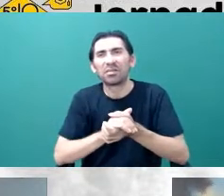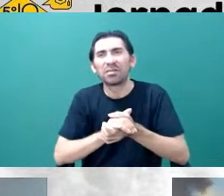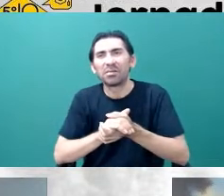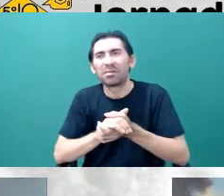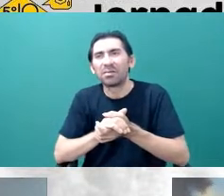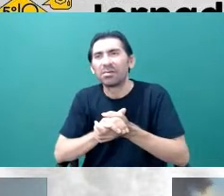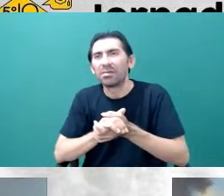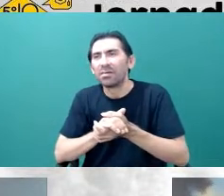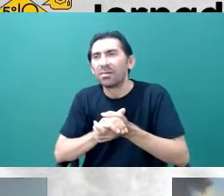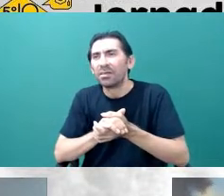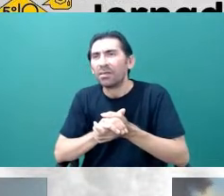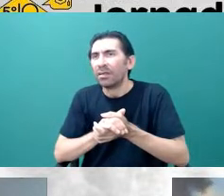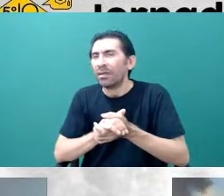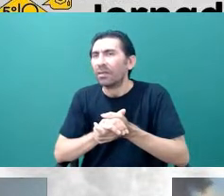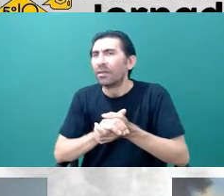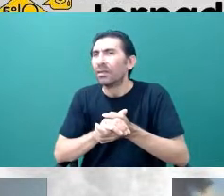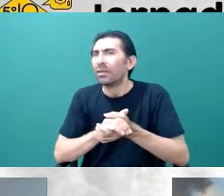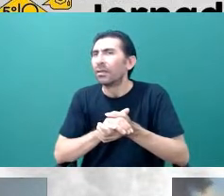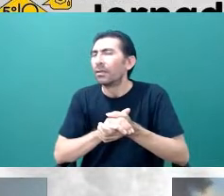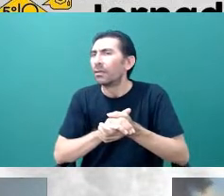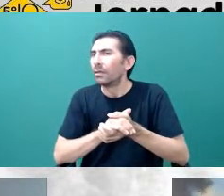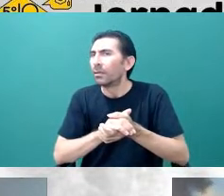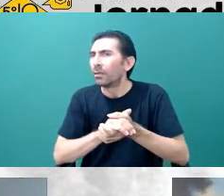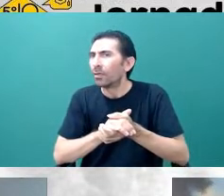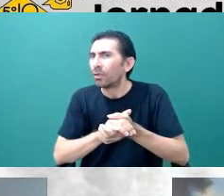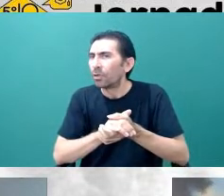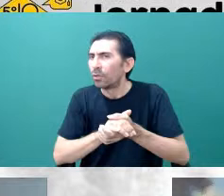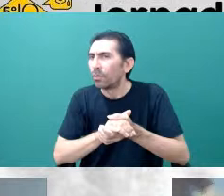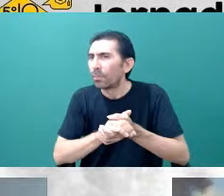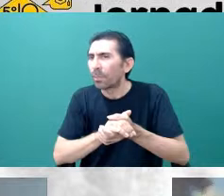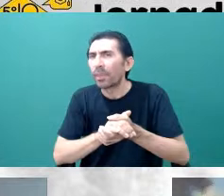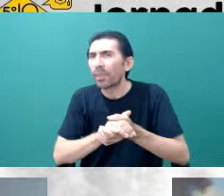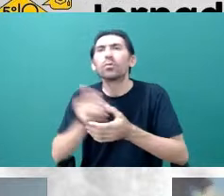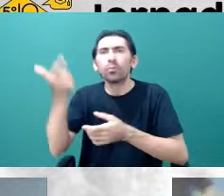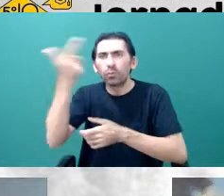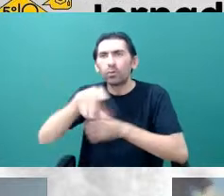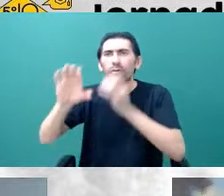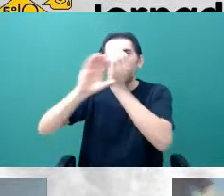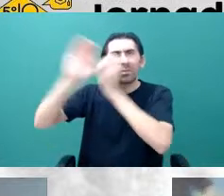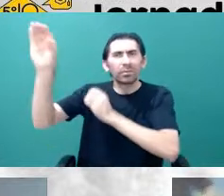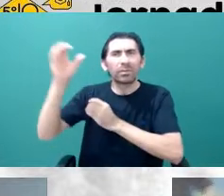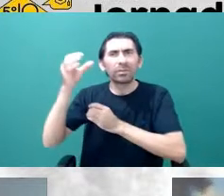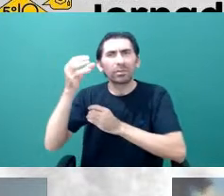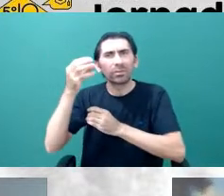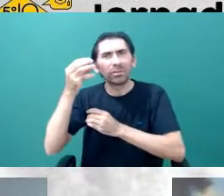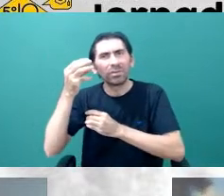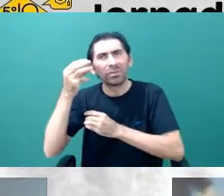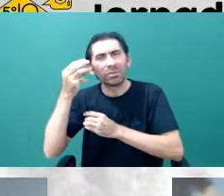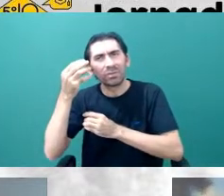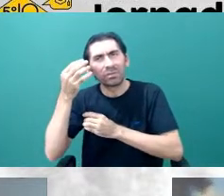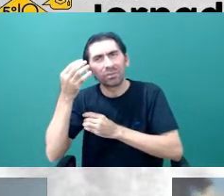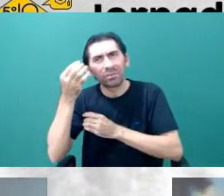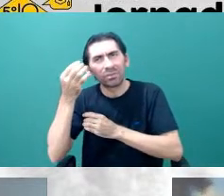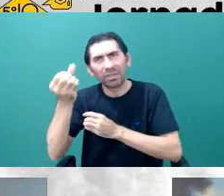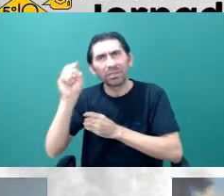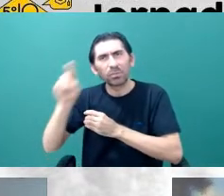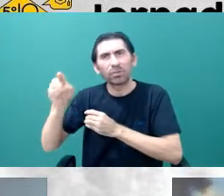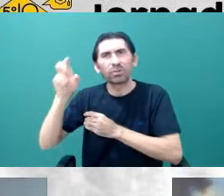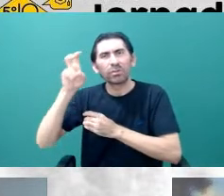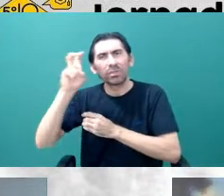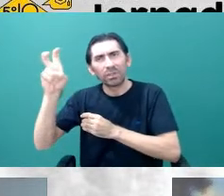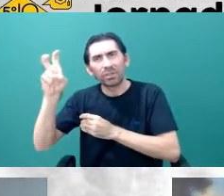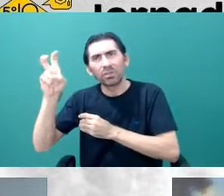o telescópio James Webb, que um telescópio de 6,5 metros, não é muito maior do que o Hubble, que tem 2,4,